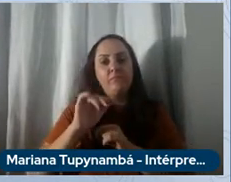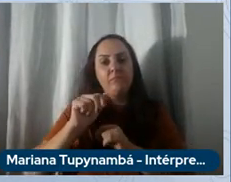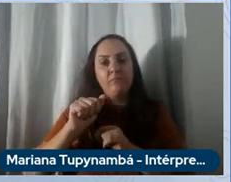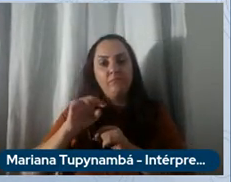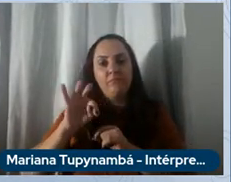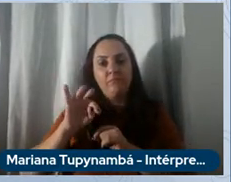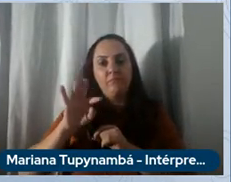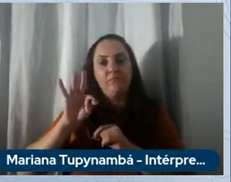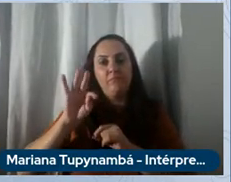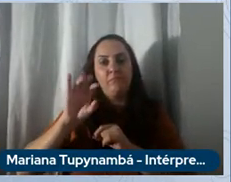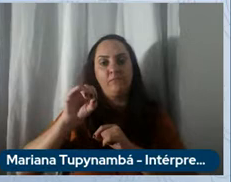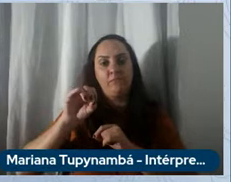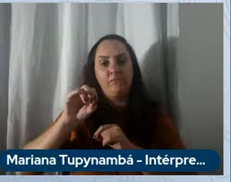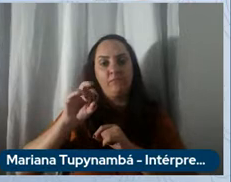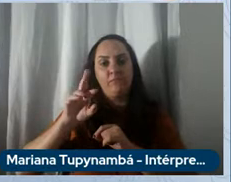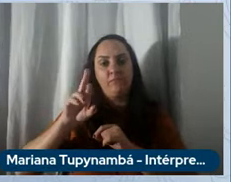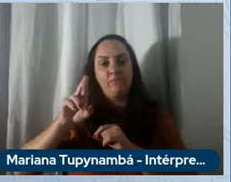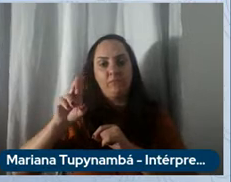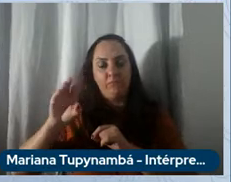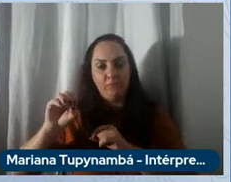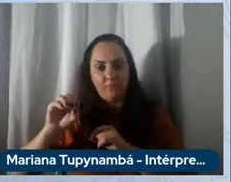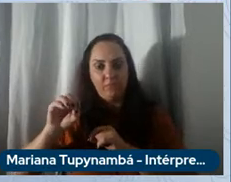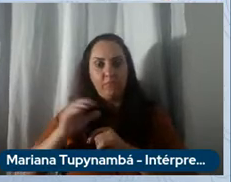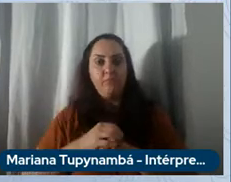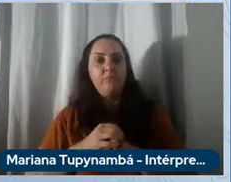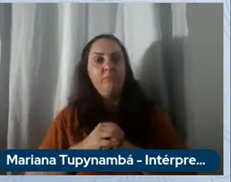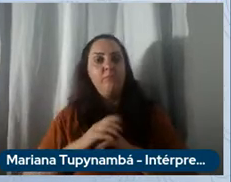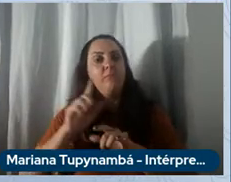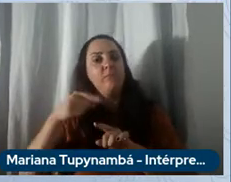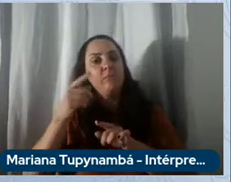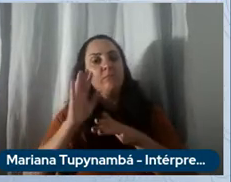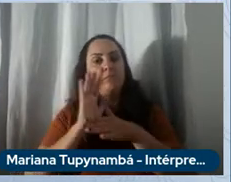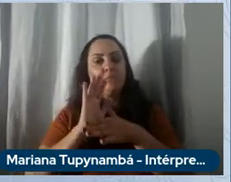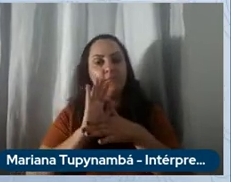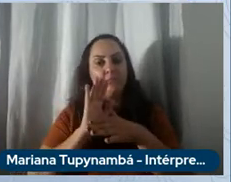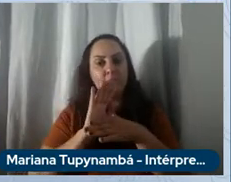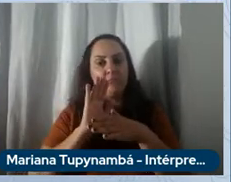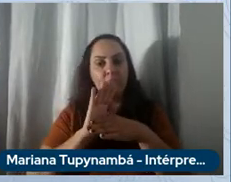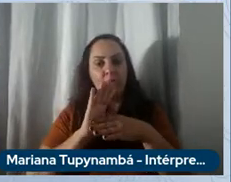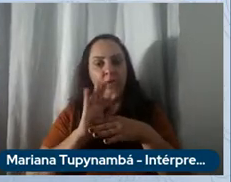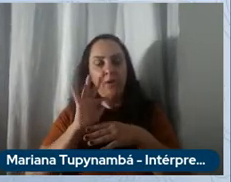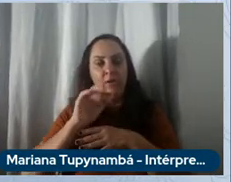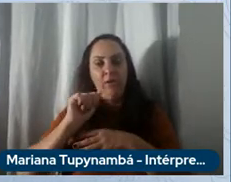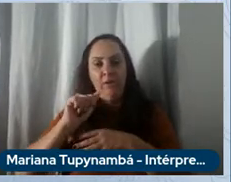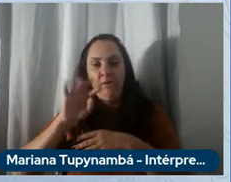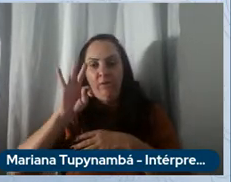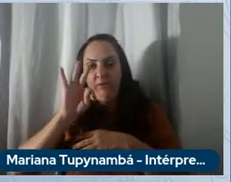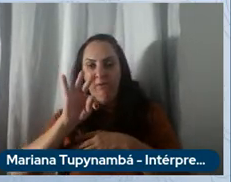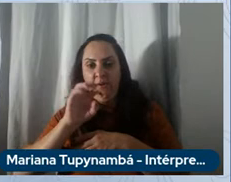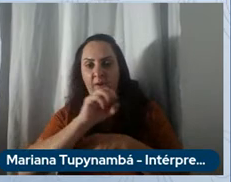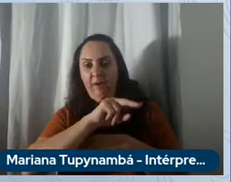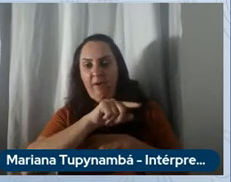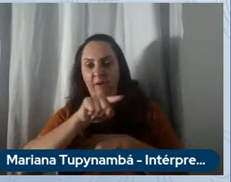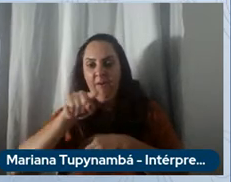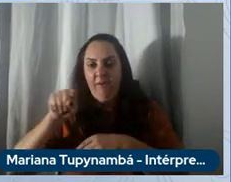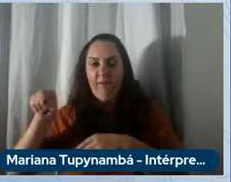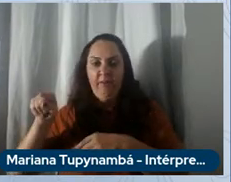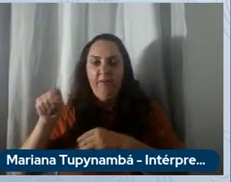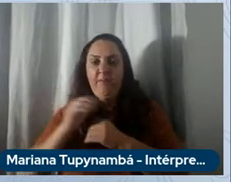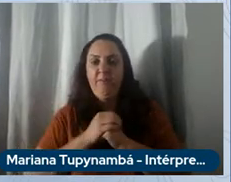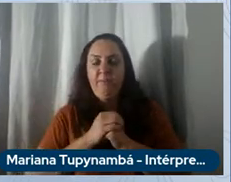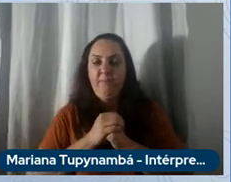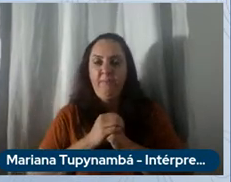polo automotivo Fiat e de Betim temos o Fiat Pulse temos a nova strada temos o Fiat Targo temos